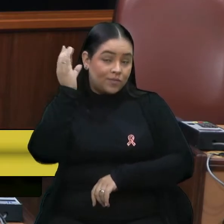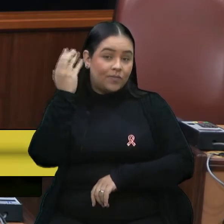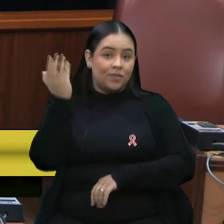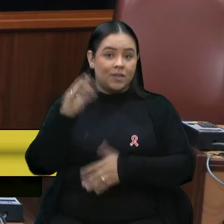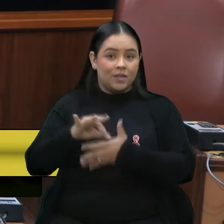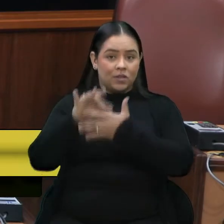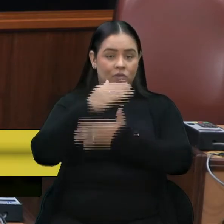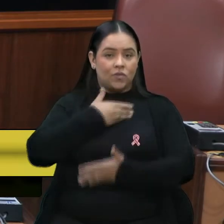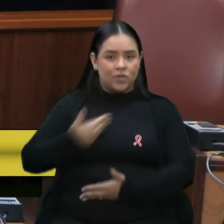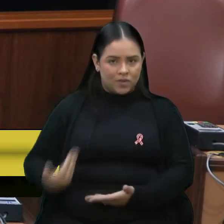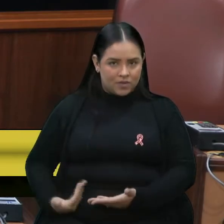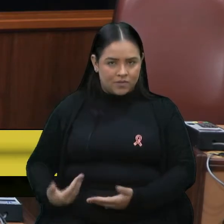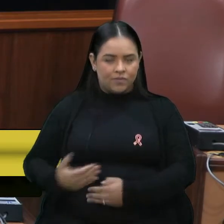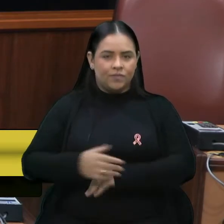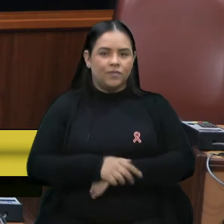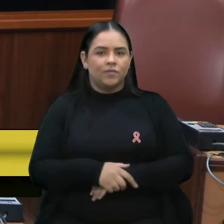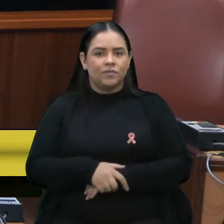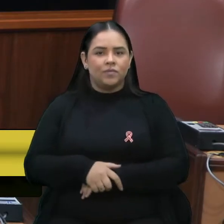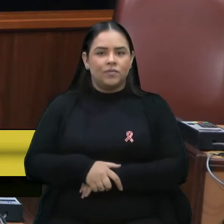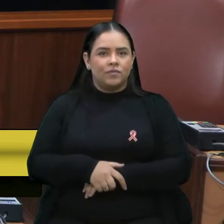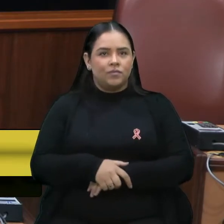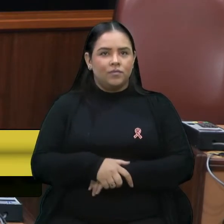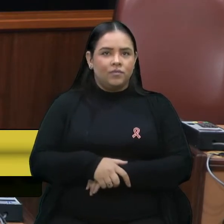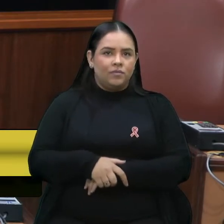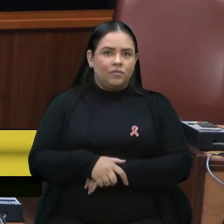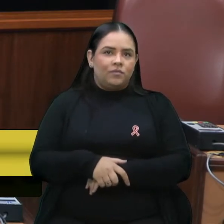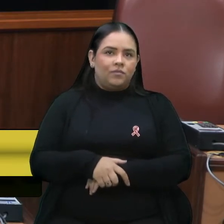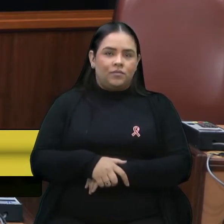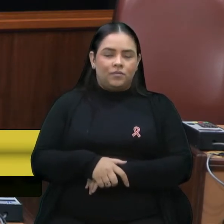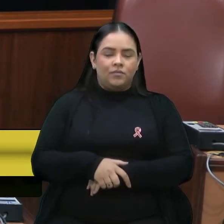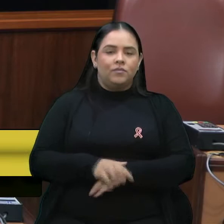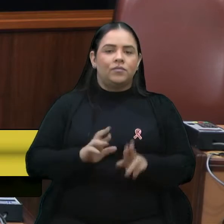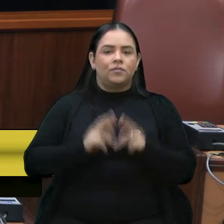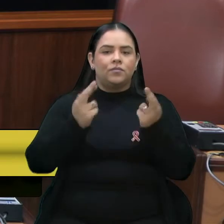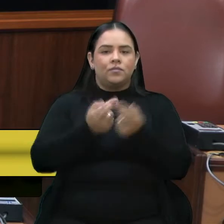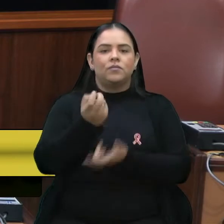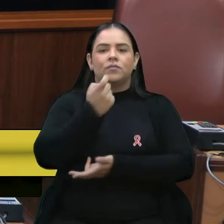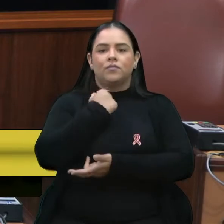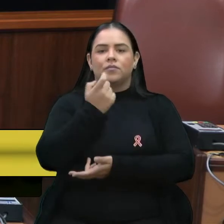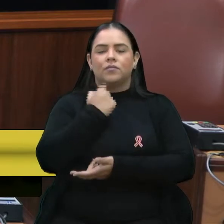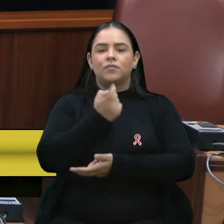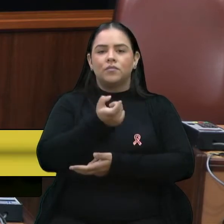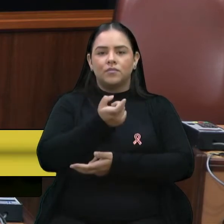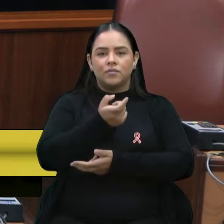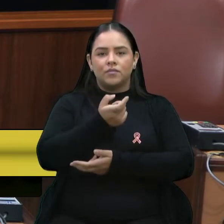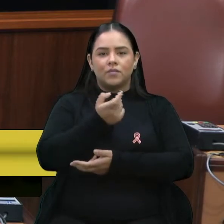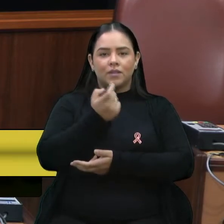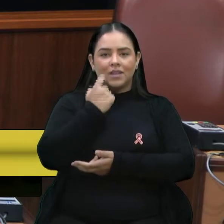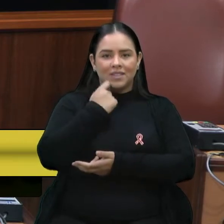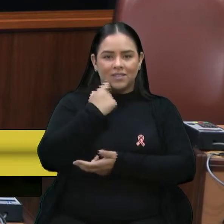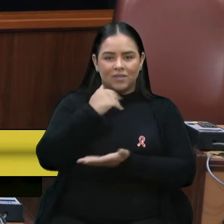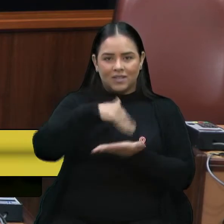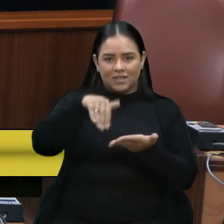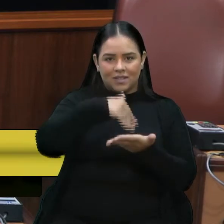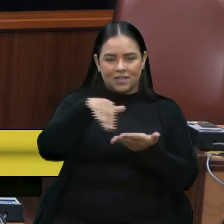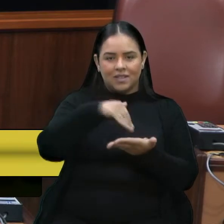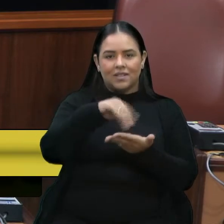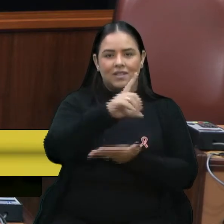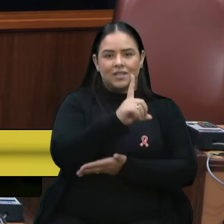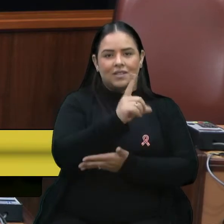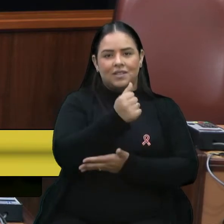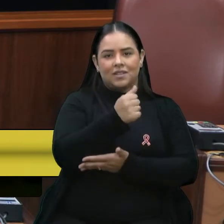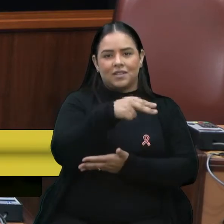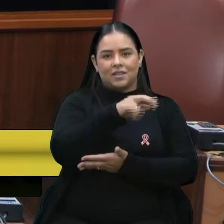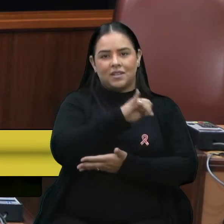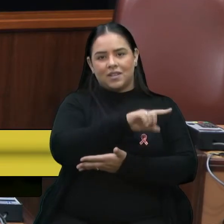Tive uma reunião sexta-feira com a secretária Daniele, da Secretaria de Saúde, junto com o